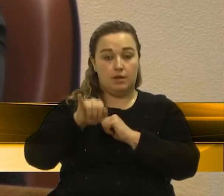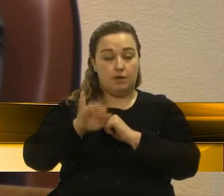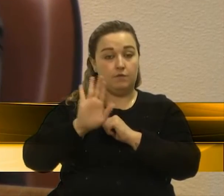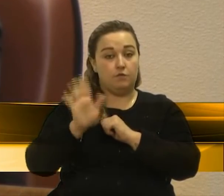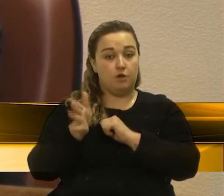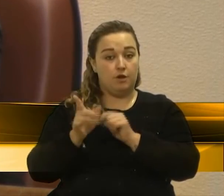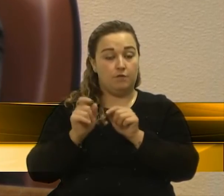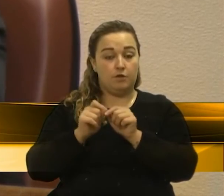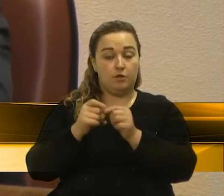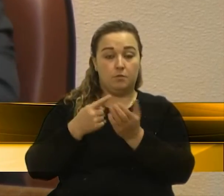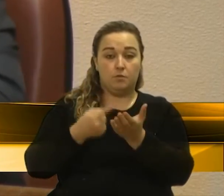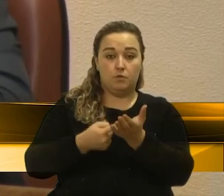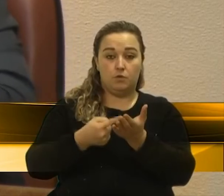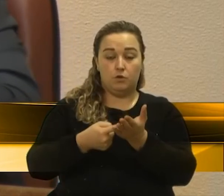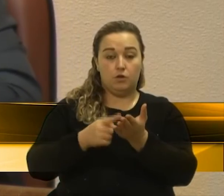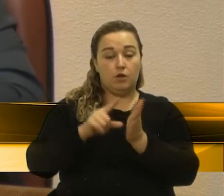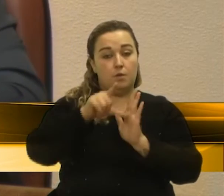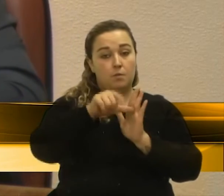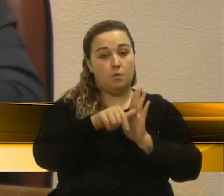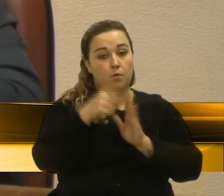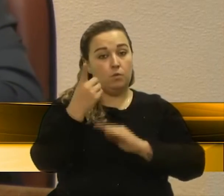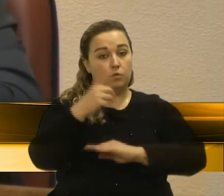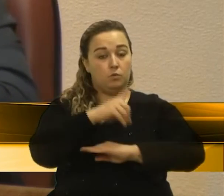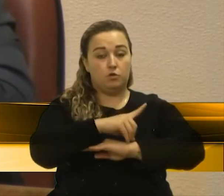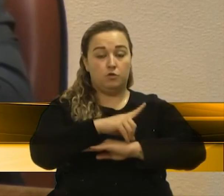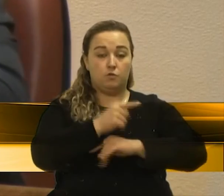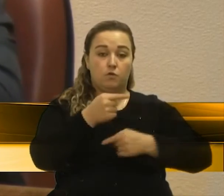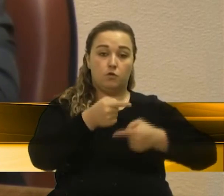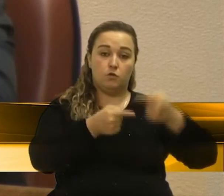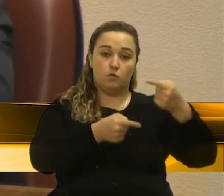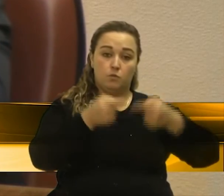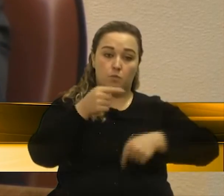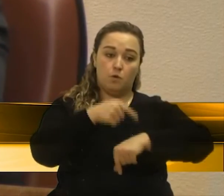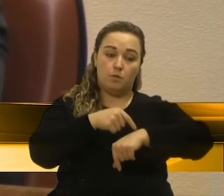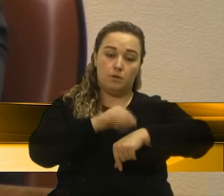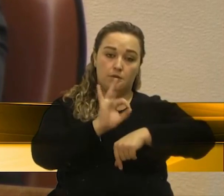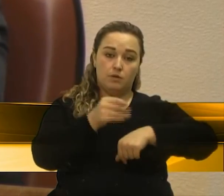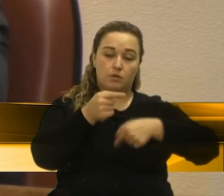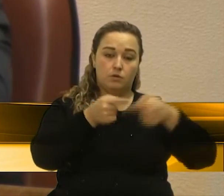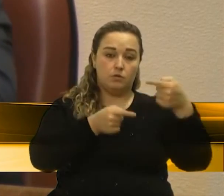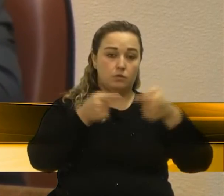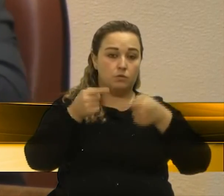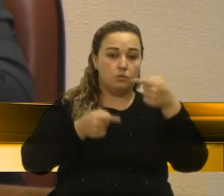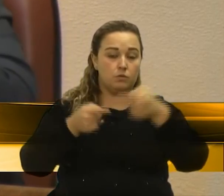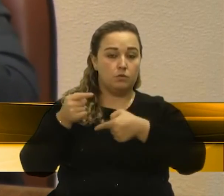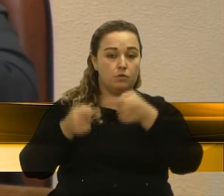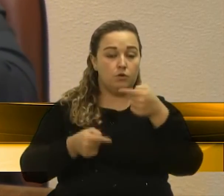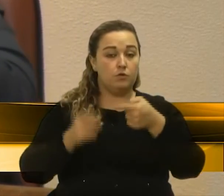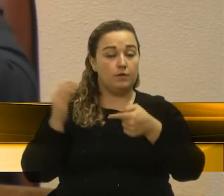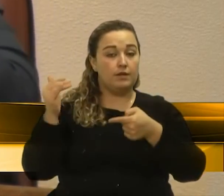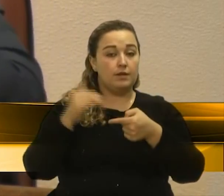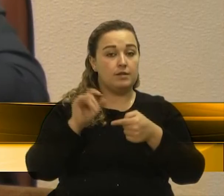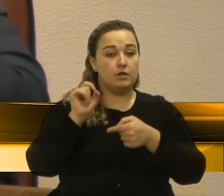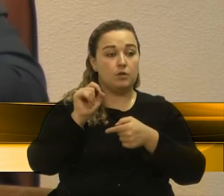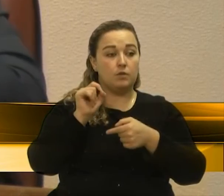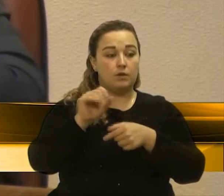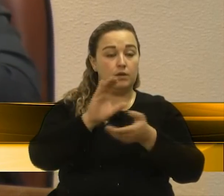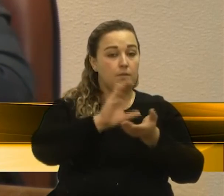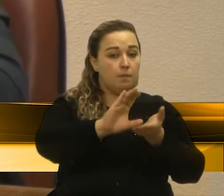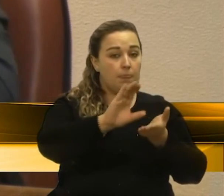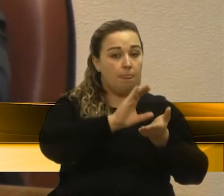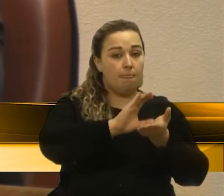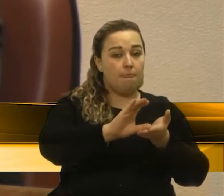será discutido no momento oportuno, mas isso vai trazer empreendimentos,